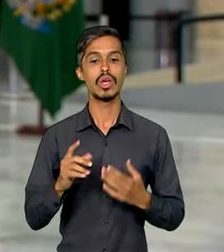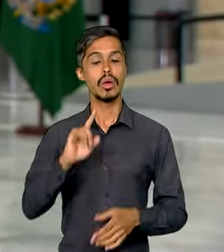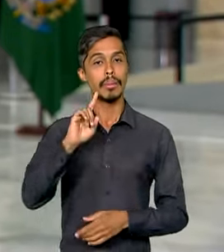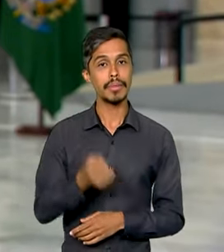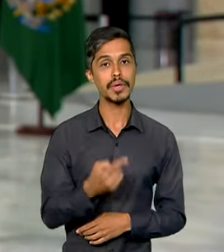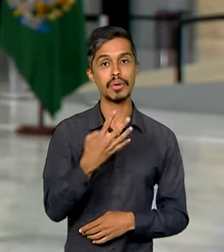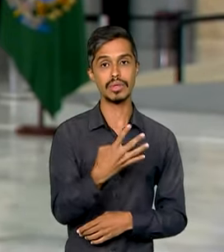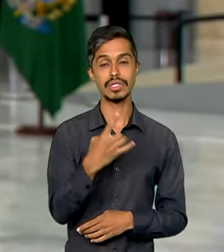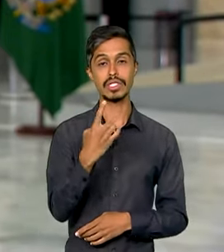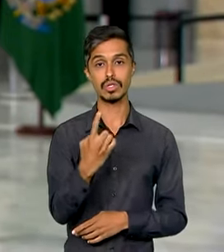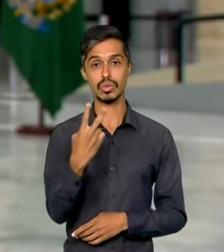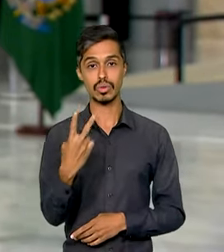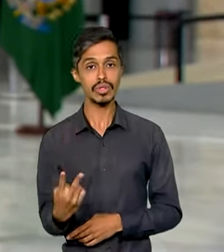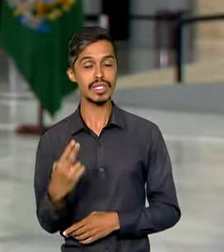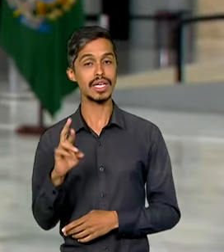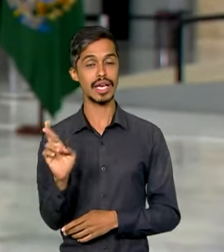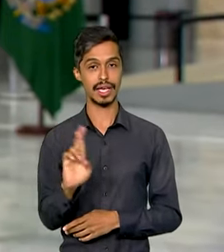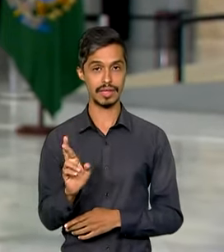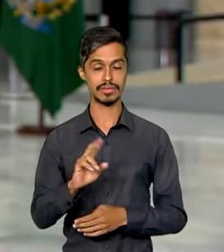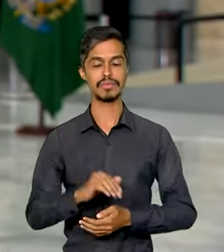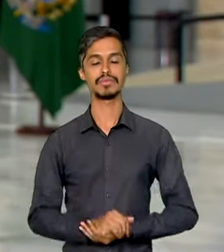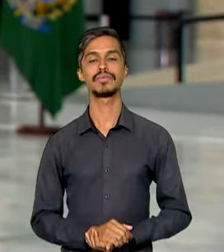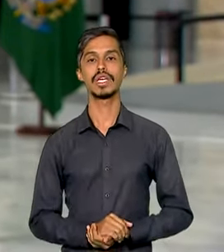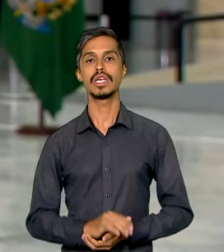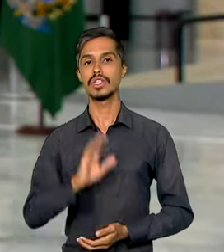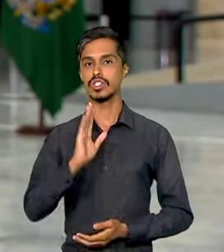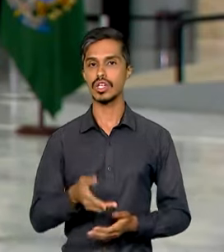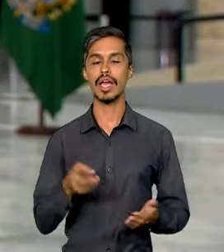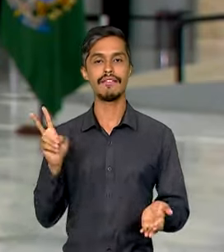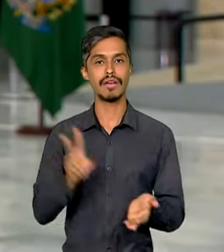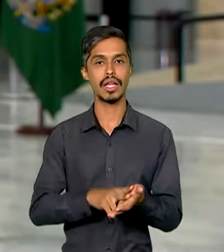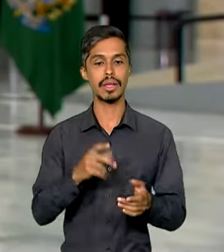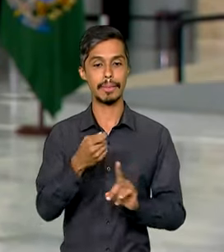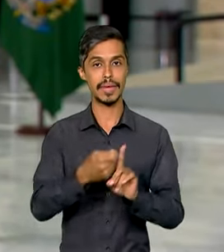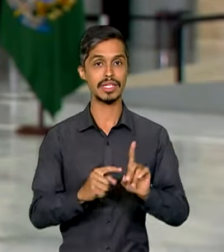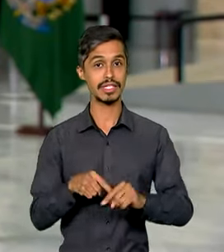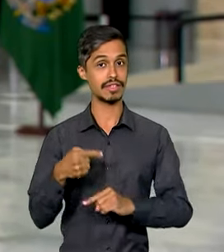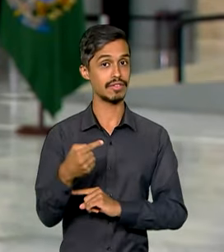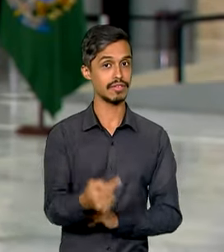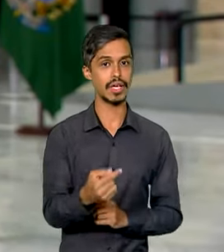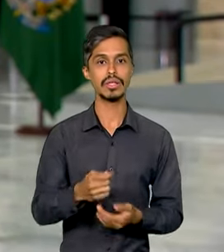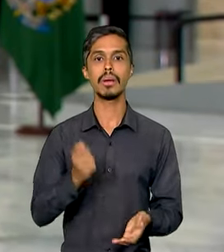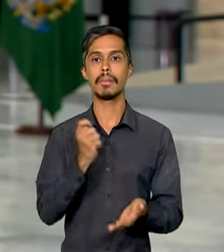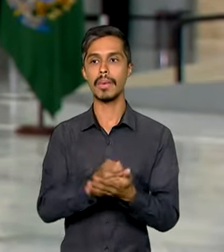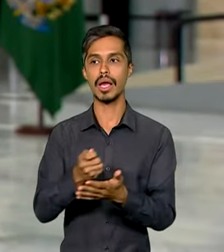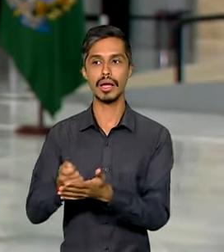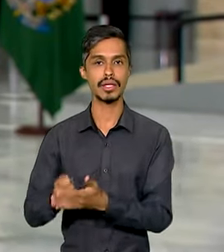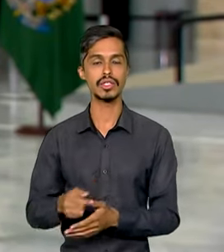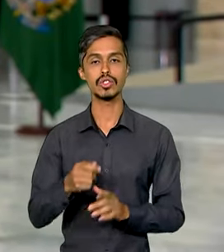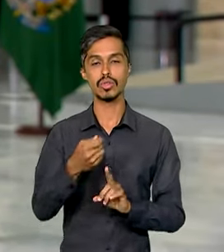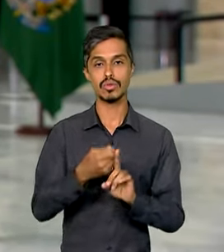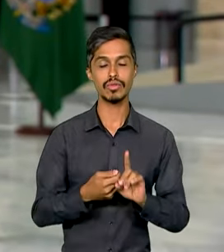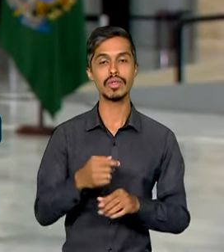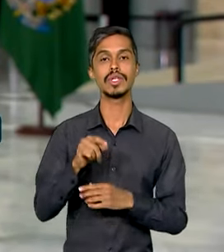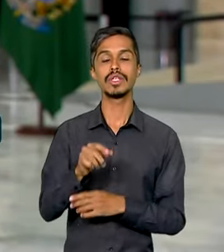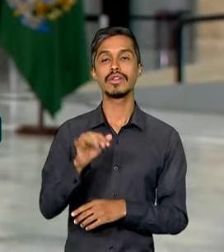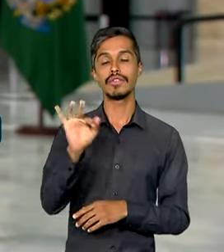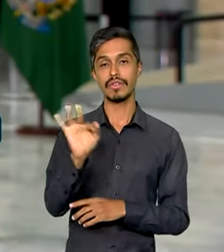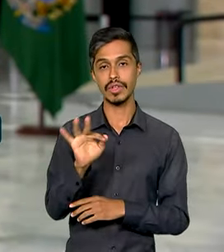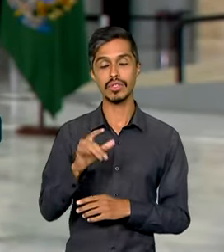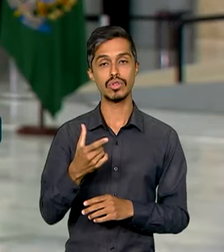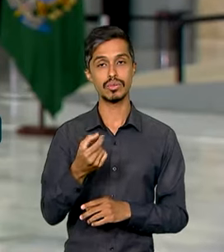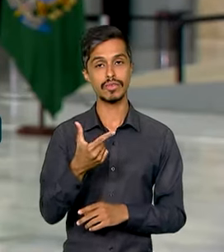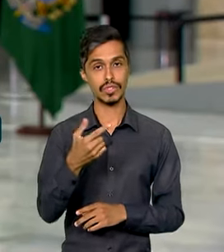$.412 já vale a partir do mês que vem, com pagamento em fevereiro de 2024.